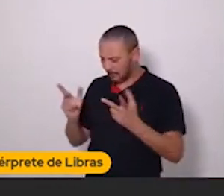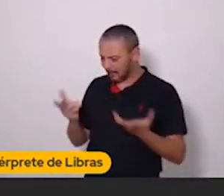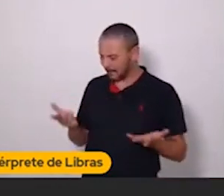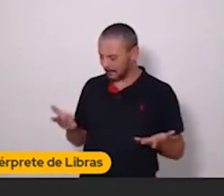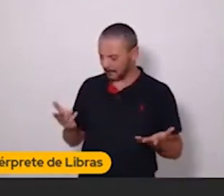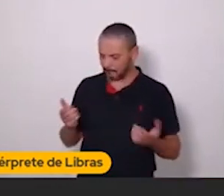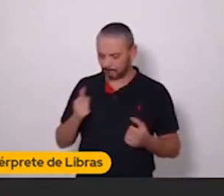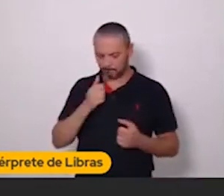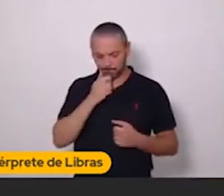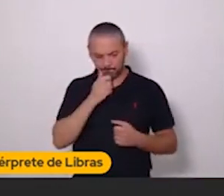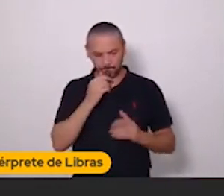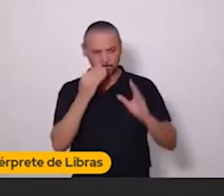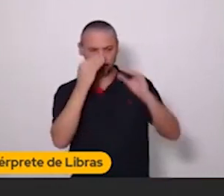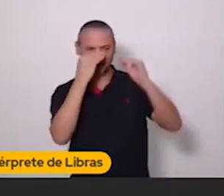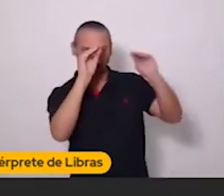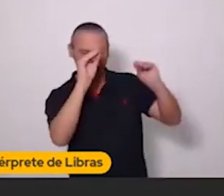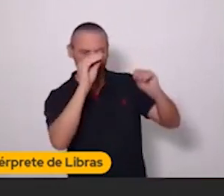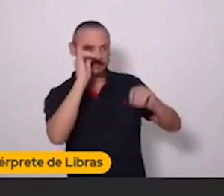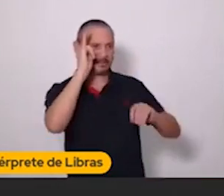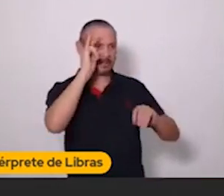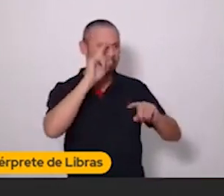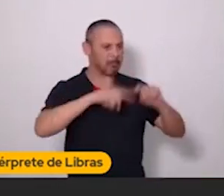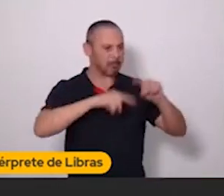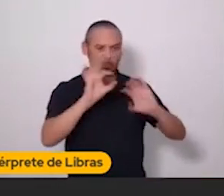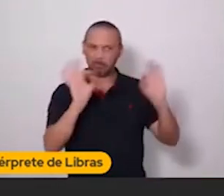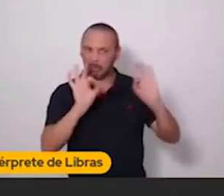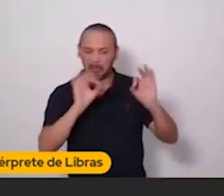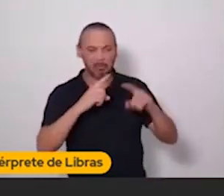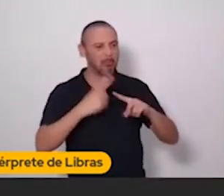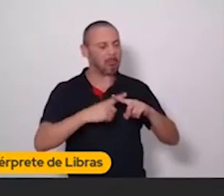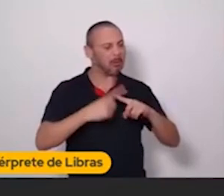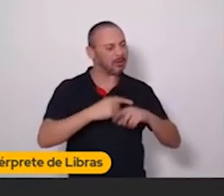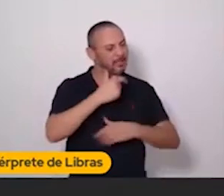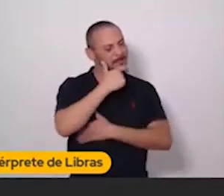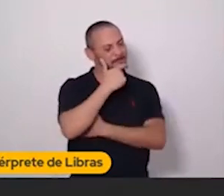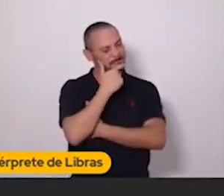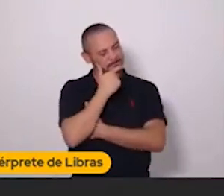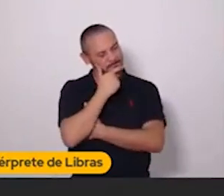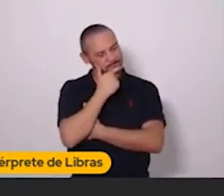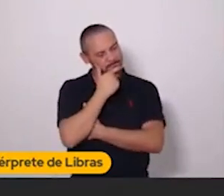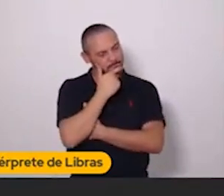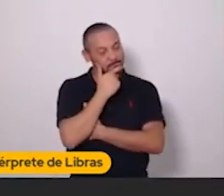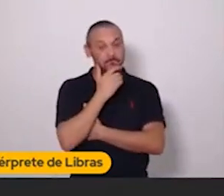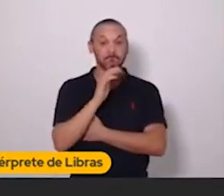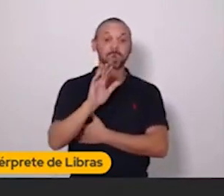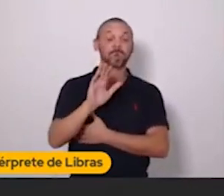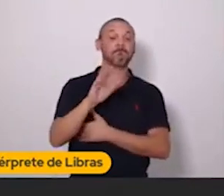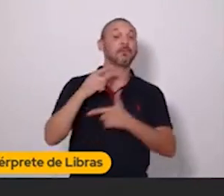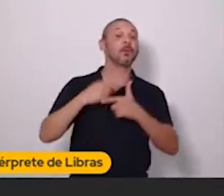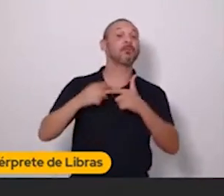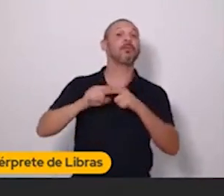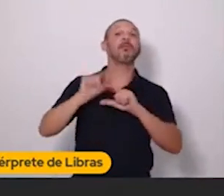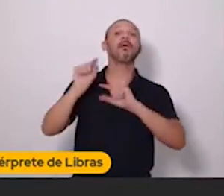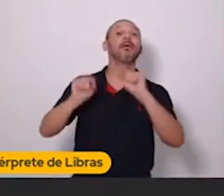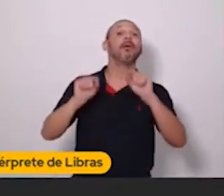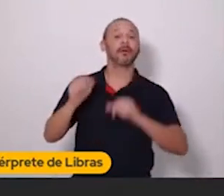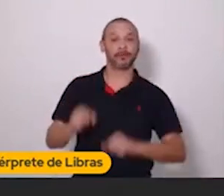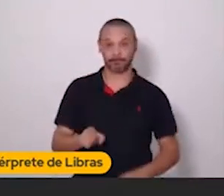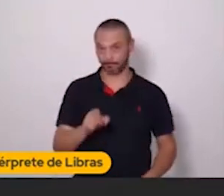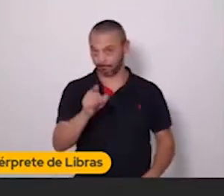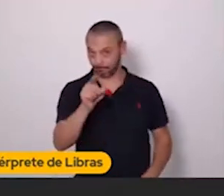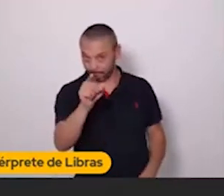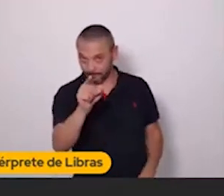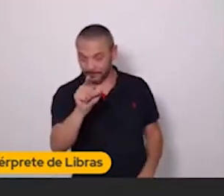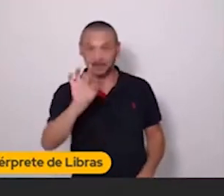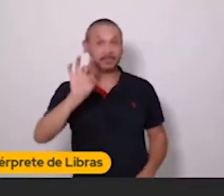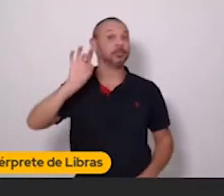posso postar a foto do meu produto? Qual que é o problema? Afinal, eu quero vender esse produto. O problema é que, quando você só